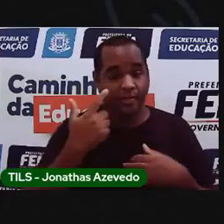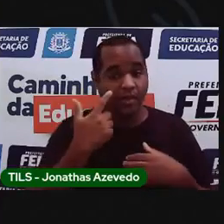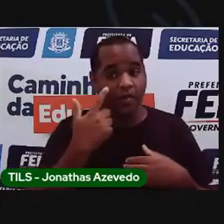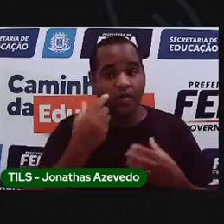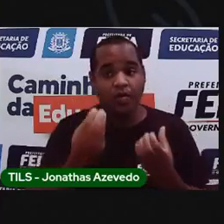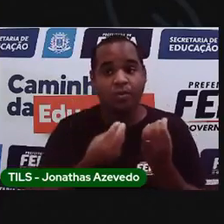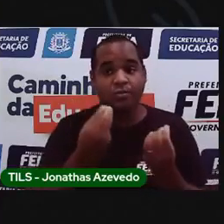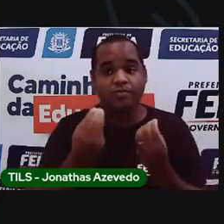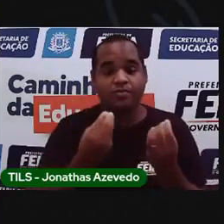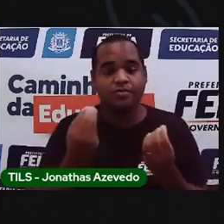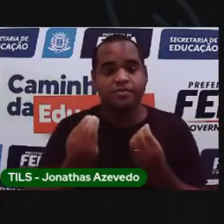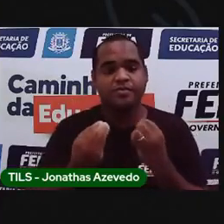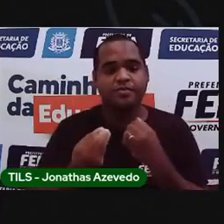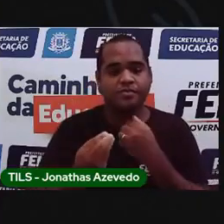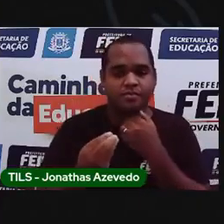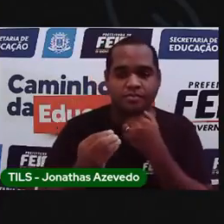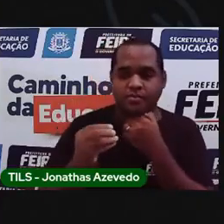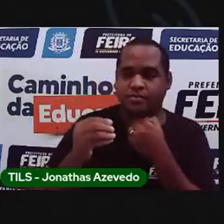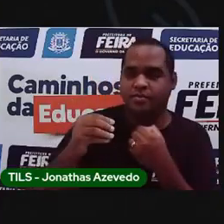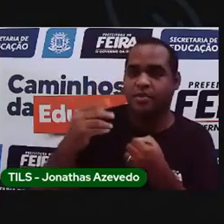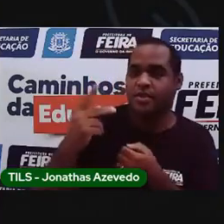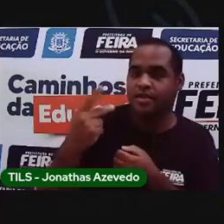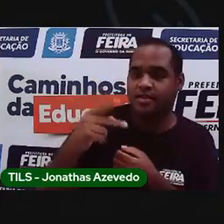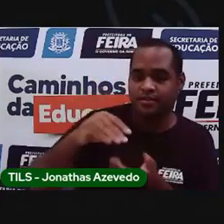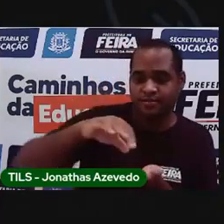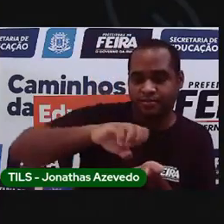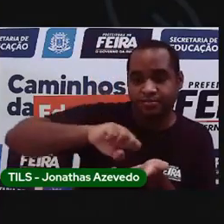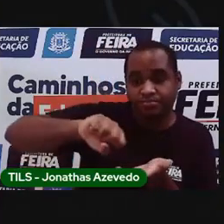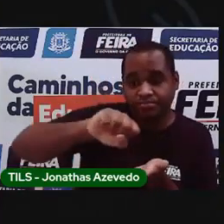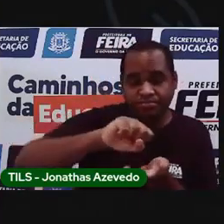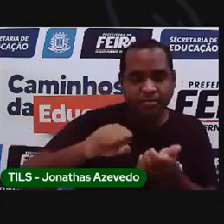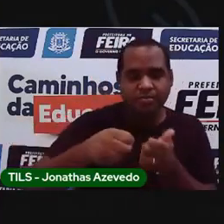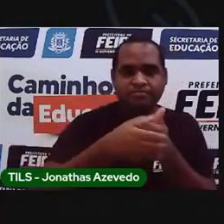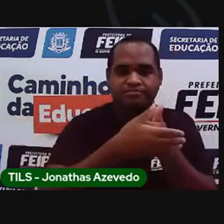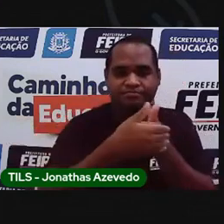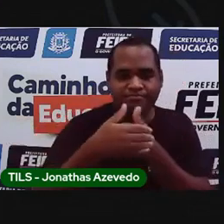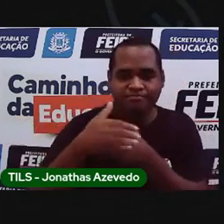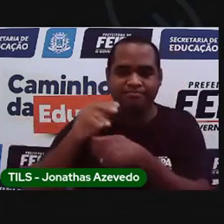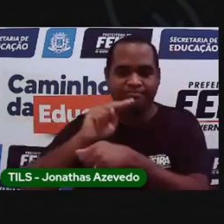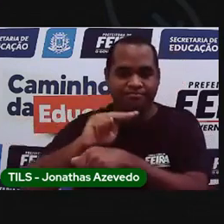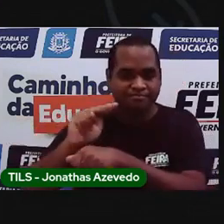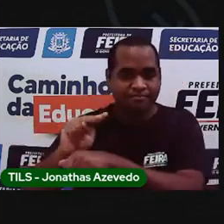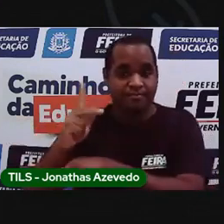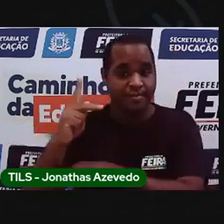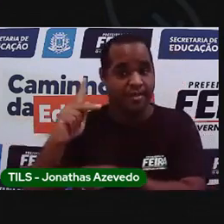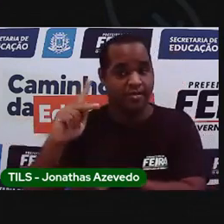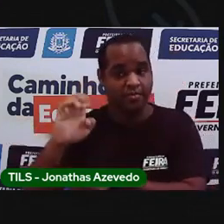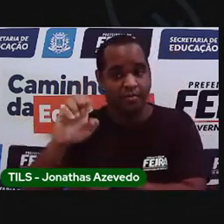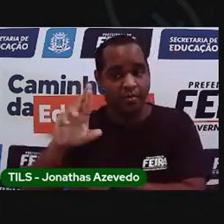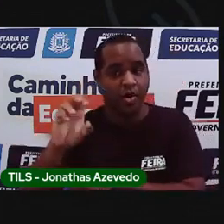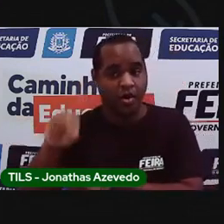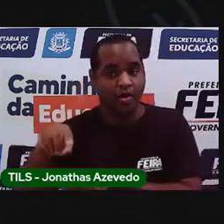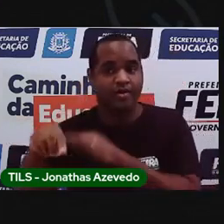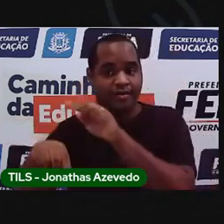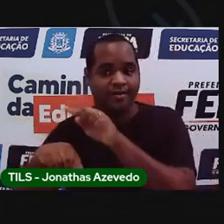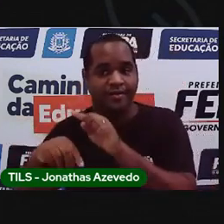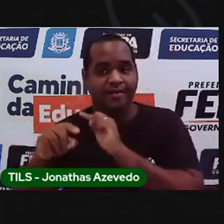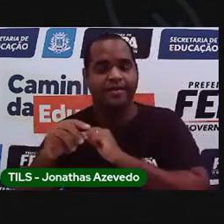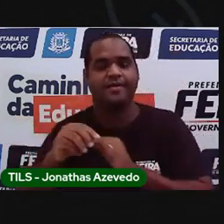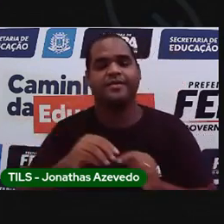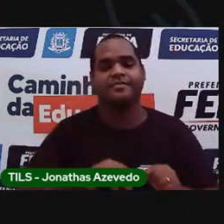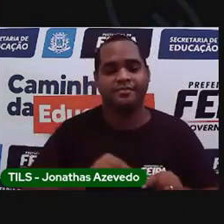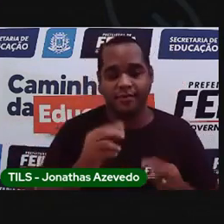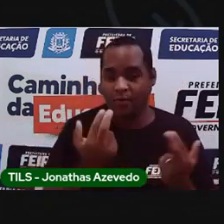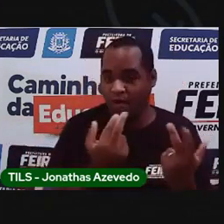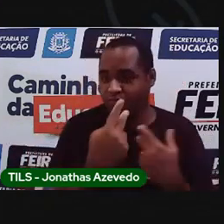vendo? O detergente fez uma proteção no dedo da pró. Vai fazer a mesma coisa no seu dedo,